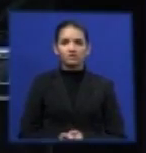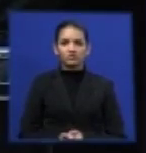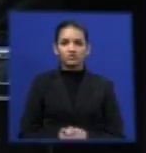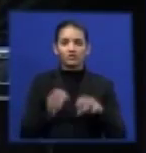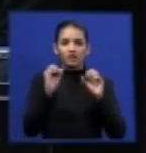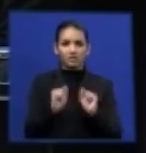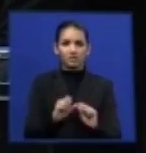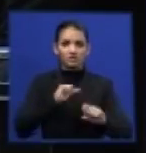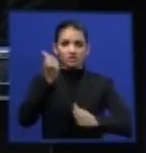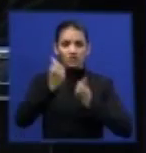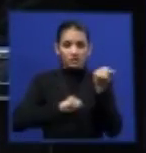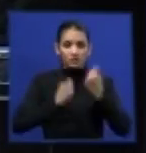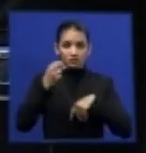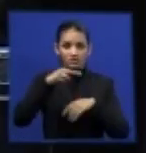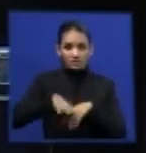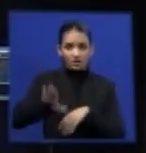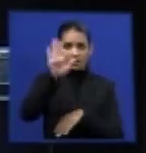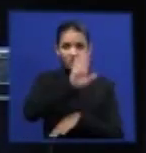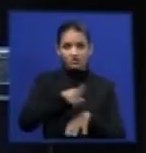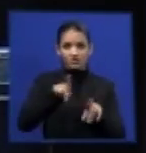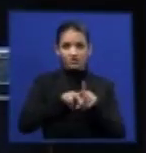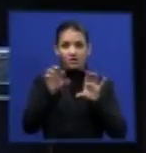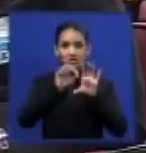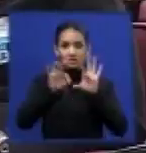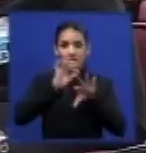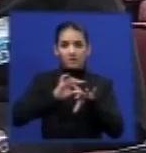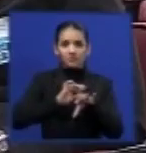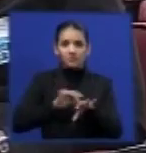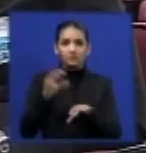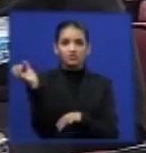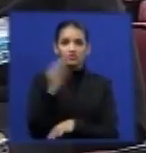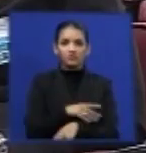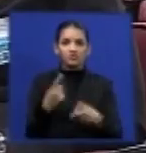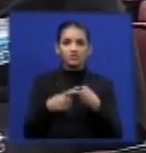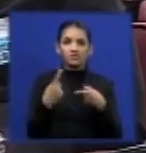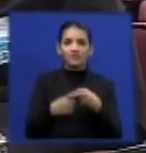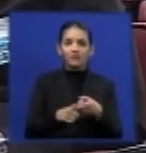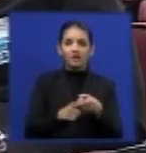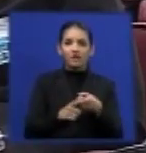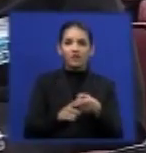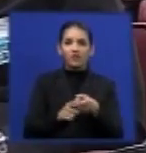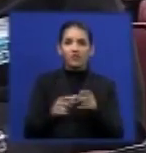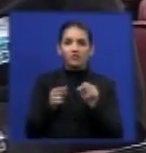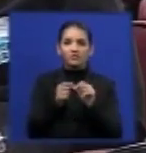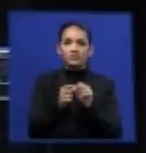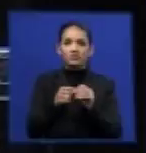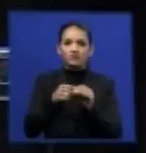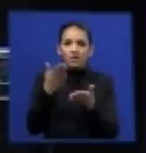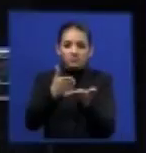nacional de novos, com vistas à sua picadura, com vistas à sua